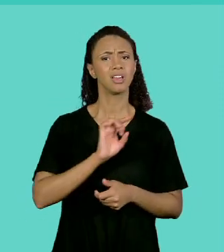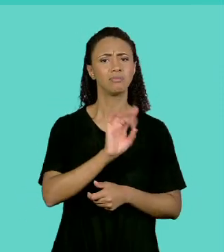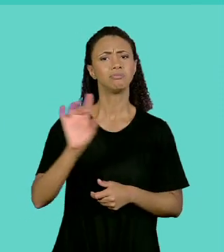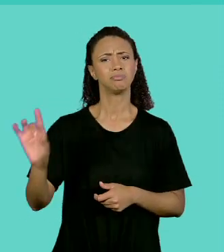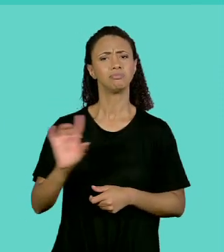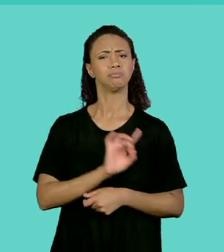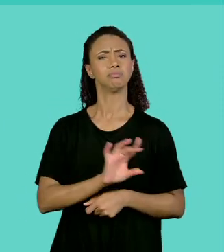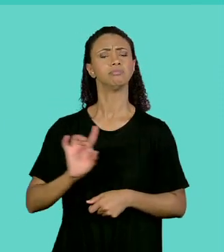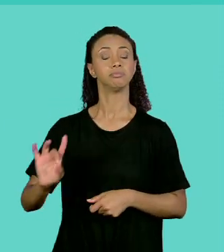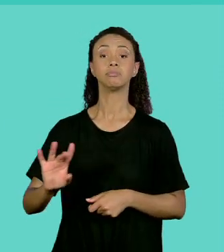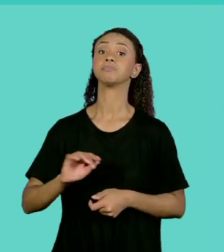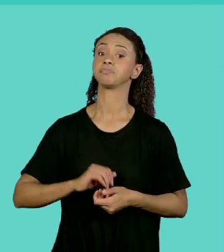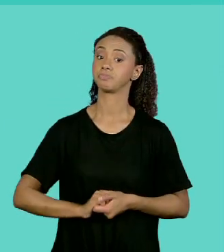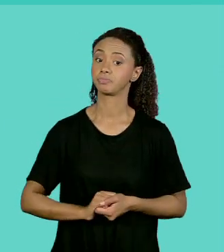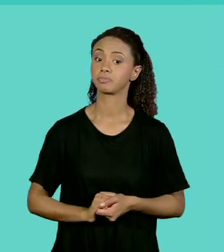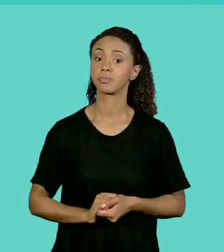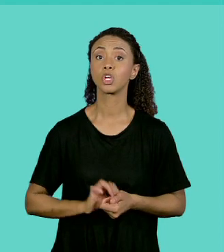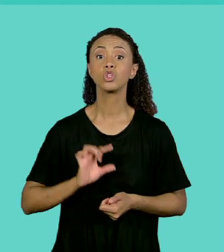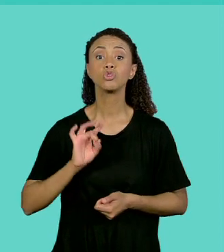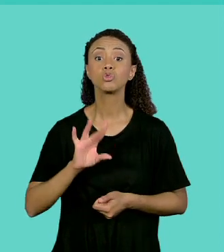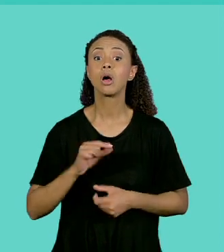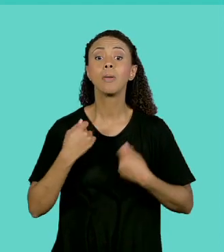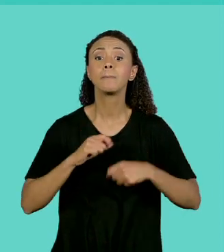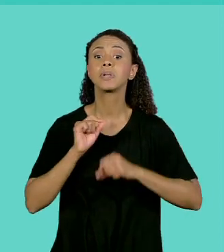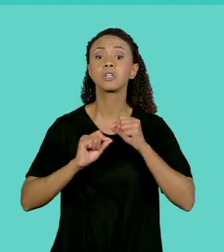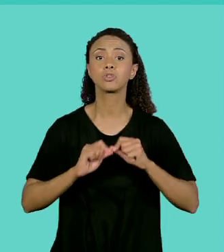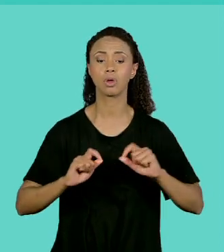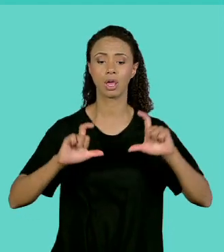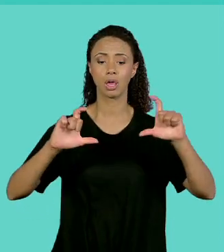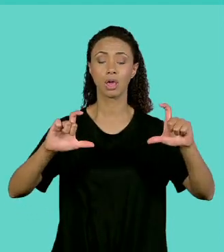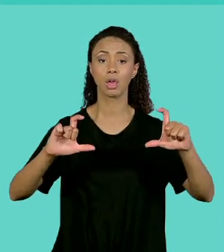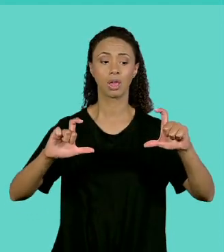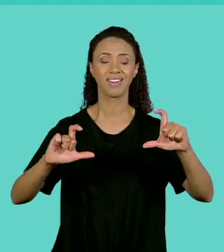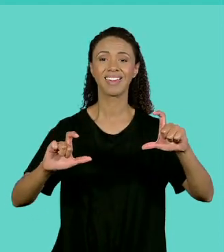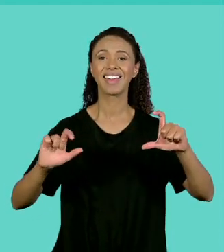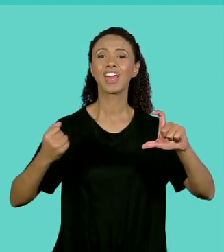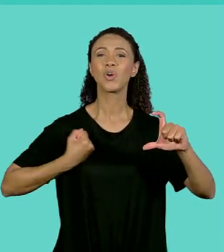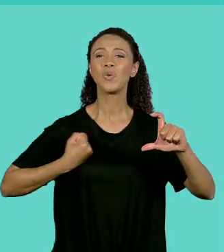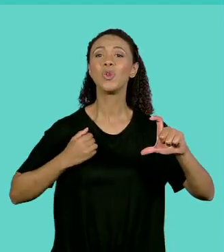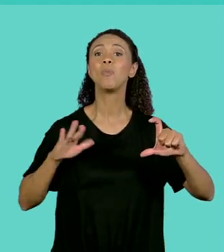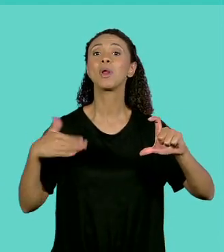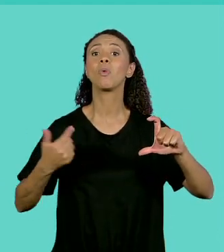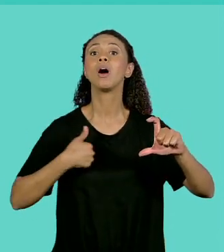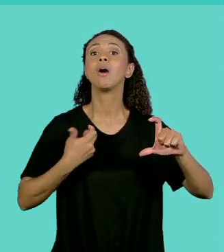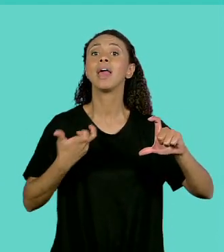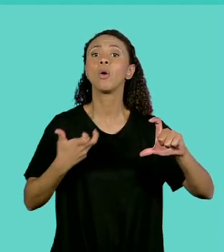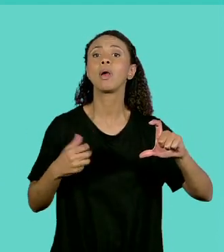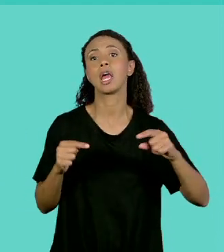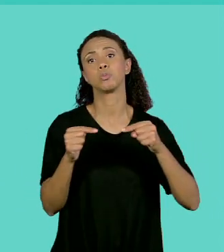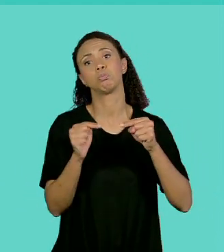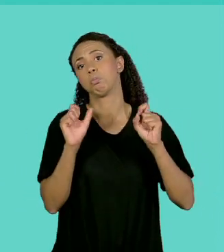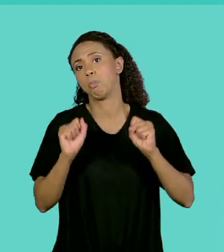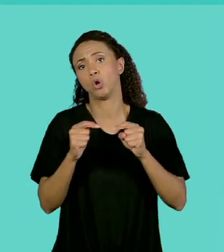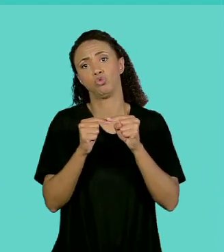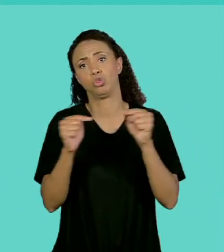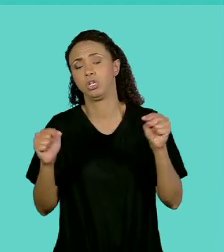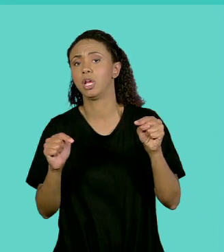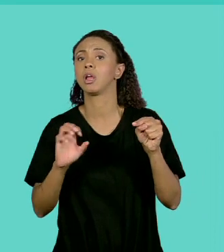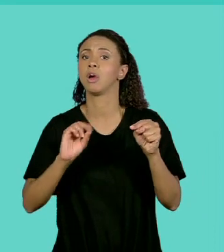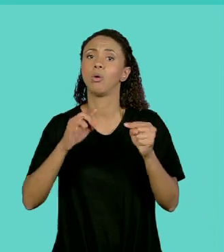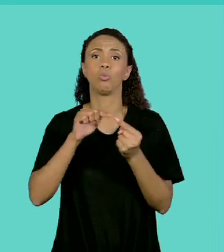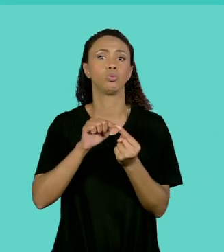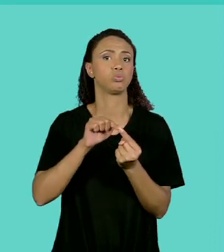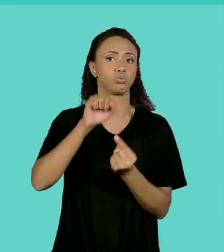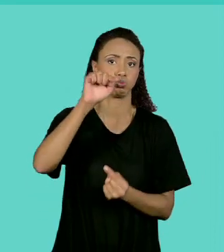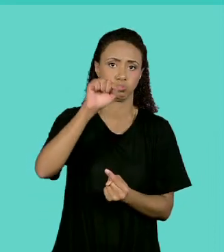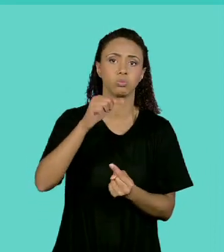Basta eu informar nos colchetes qual é a posição que eu quero dentro dessa matriz. Lembrando que é linha e coluna. Vamos ver